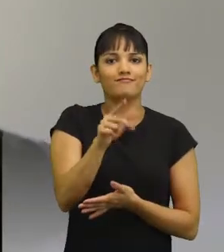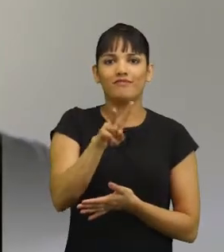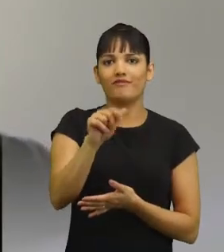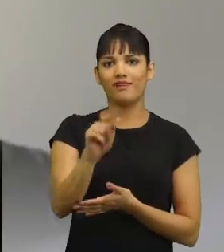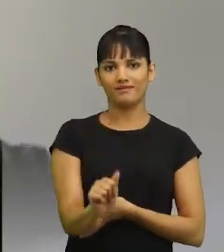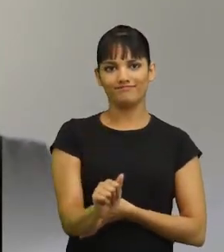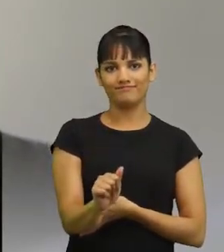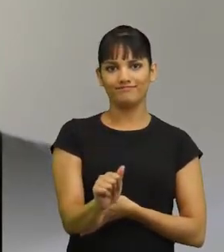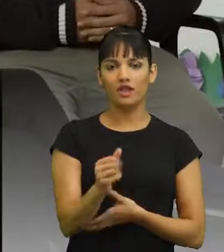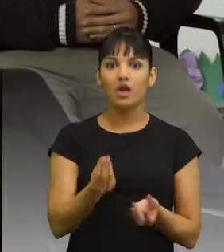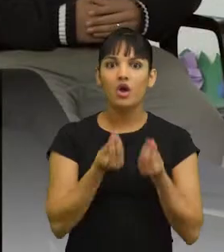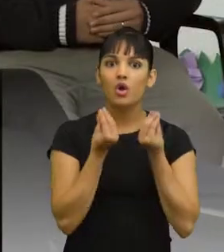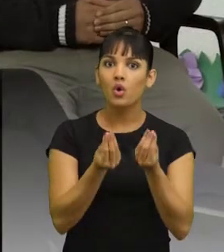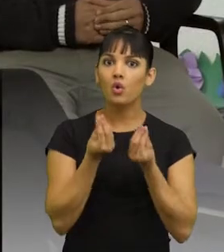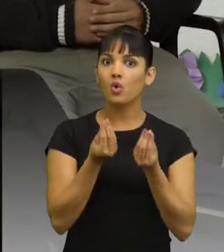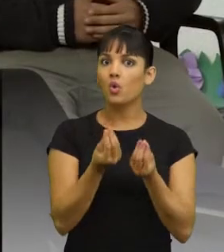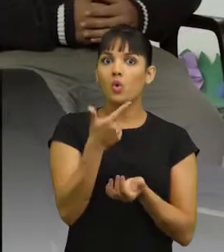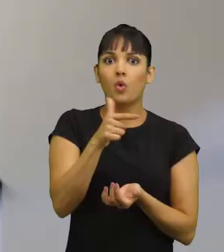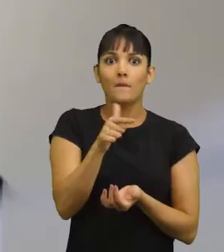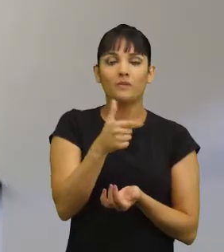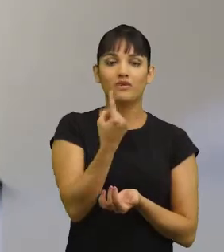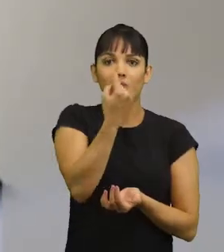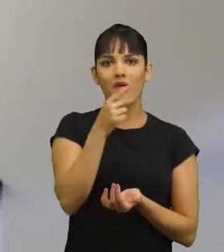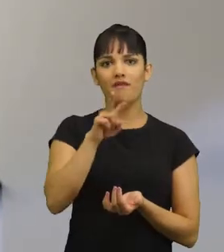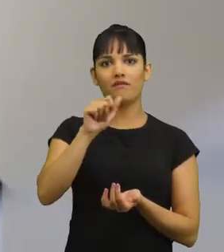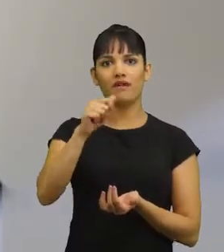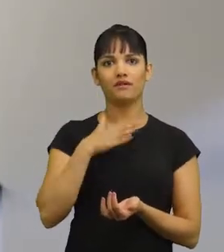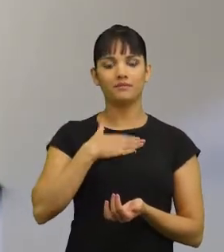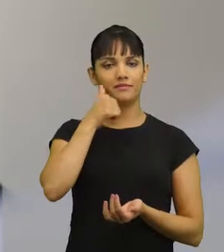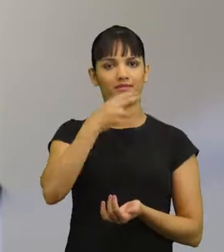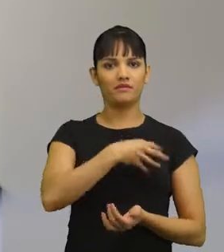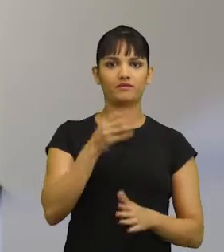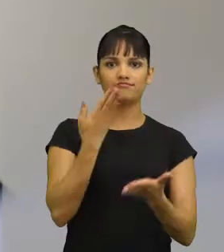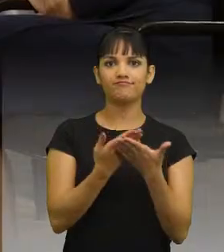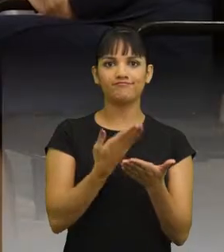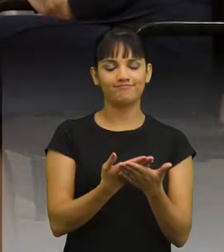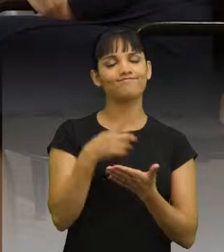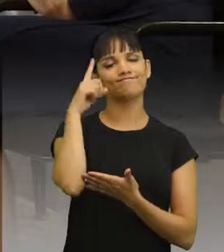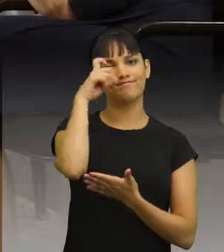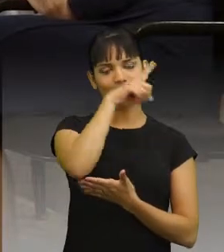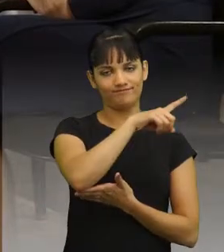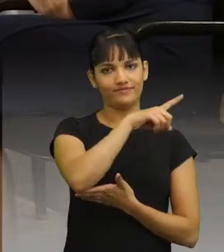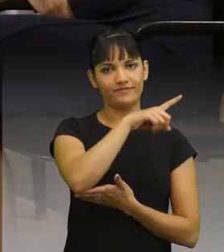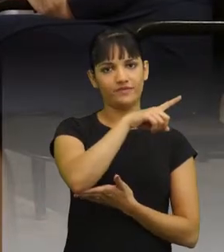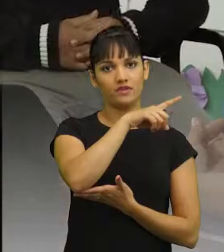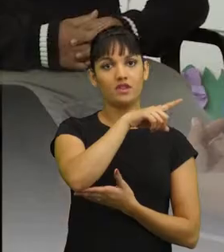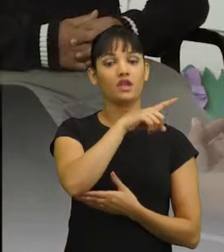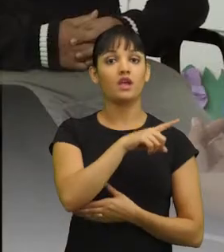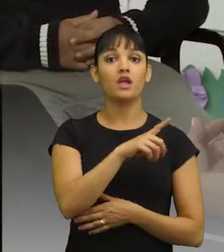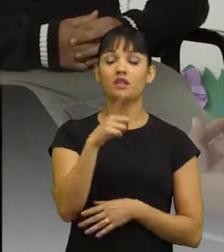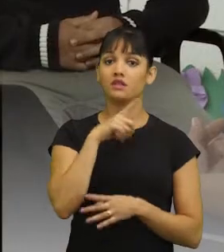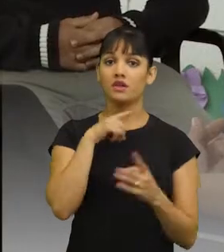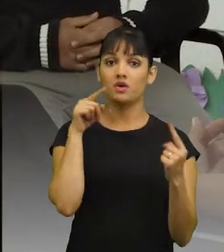e ainda fala pra você, não tem vaga. Falei, gente, não é possível, né? Porque eu não consegui uma vaga pra minha filha estudar. É um absurdo mesmo.